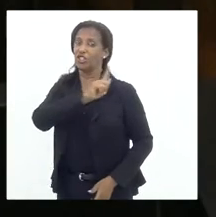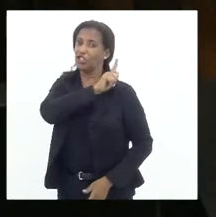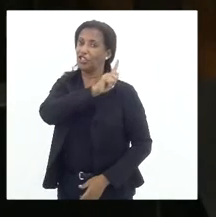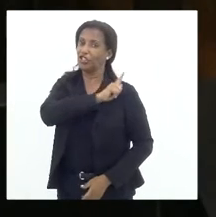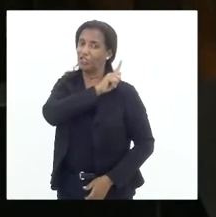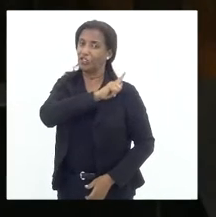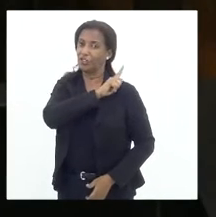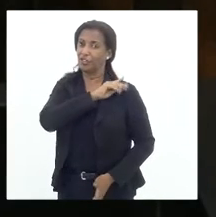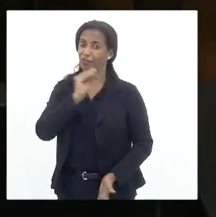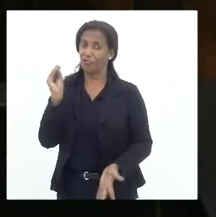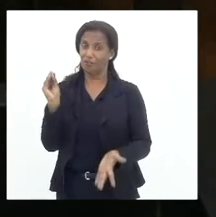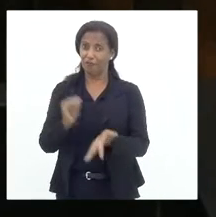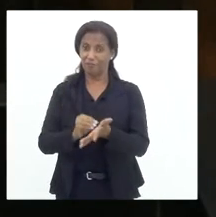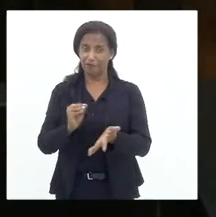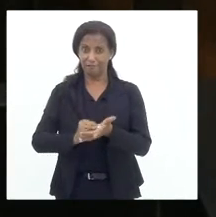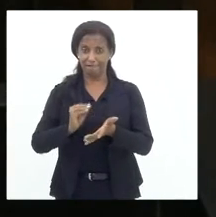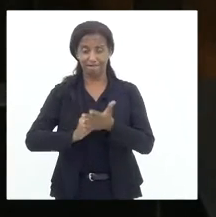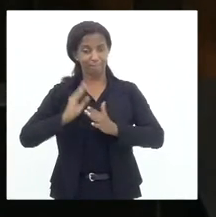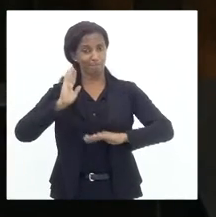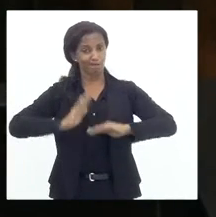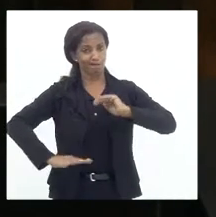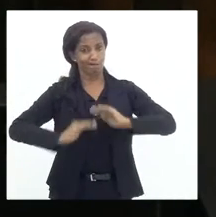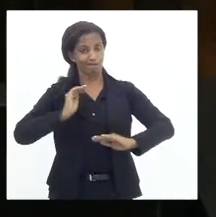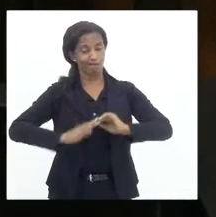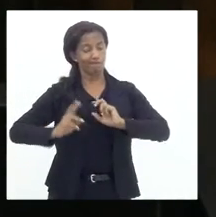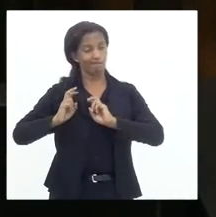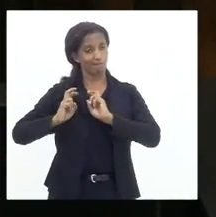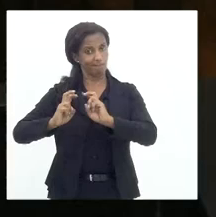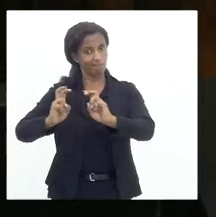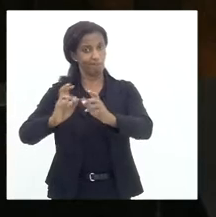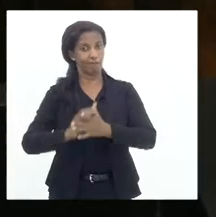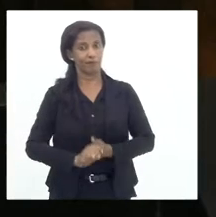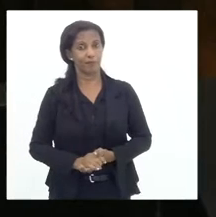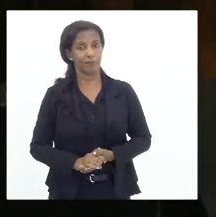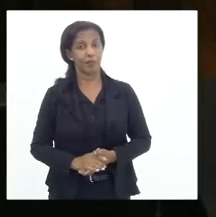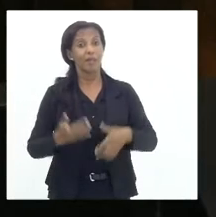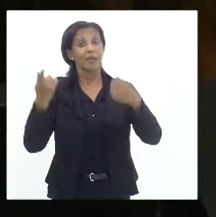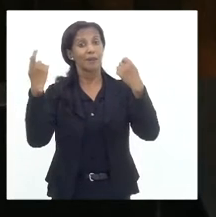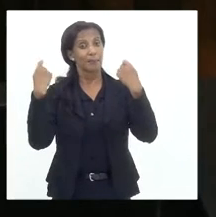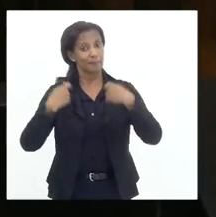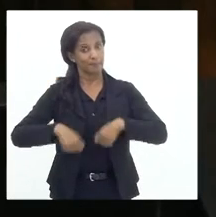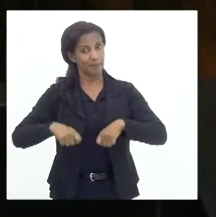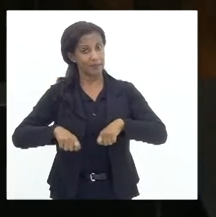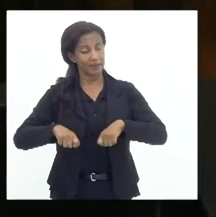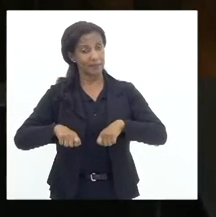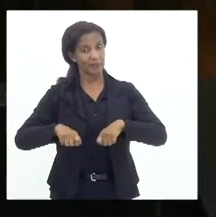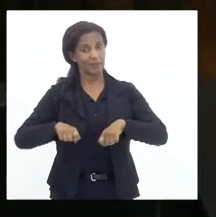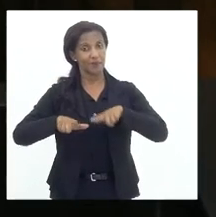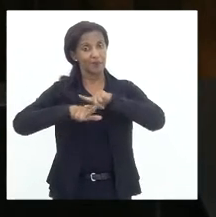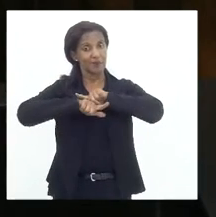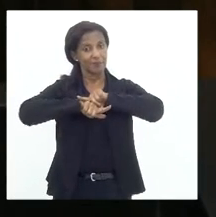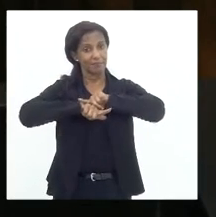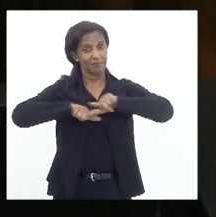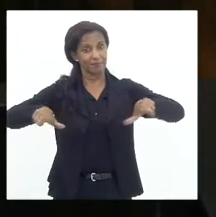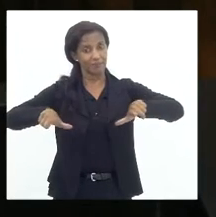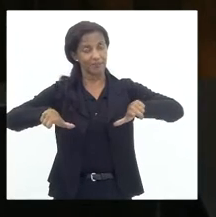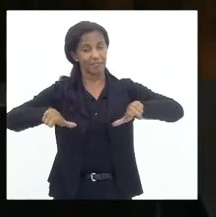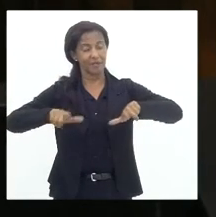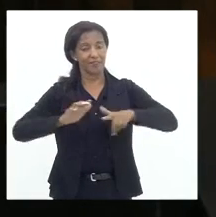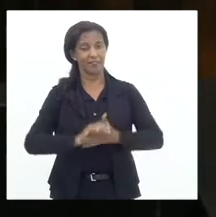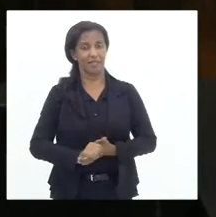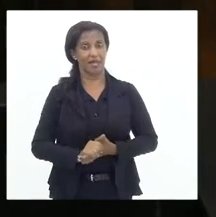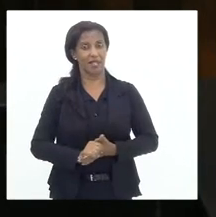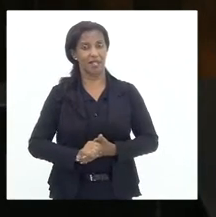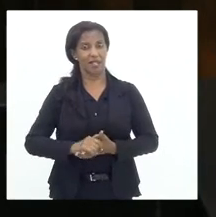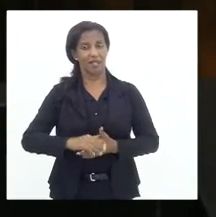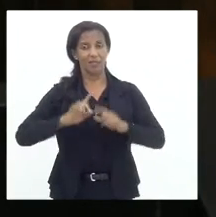de incompetência da supervia. temos que esvaziar esse tipo de argumentação.